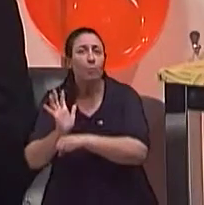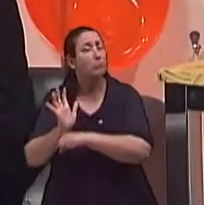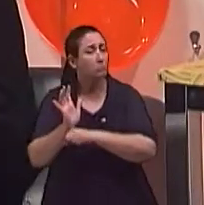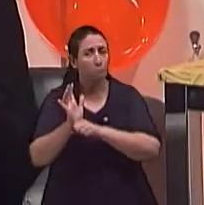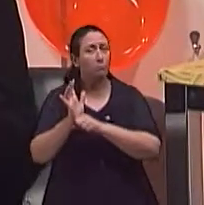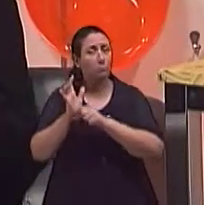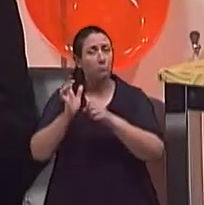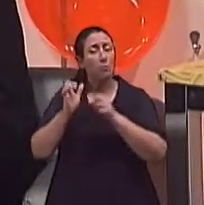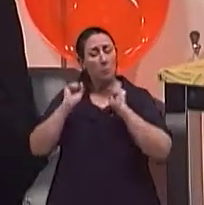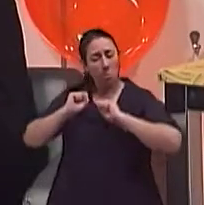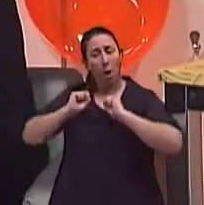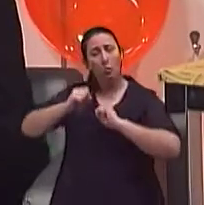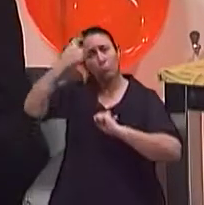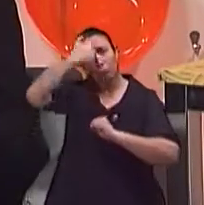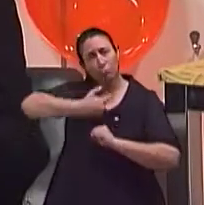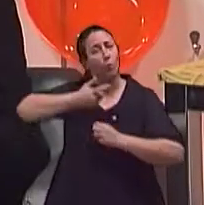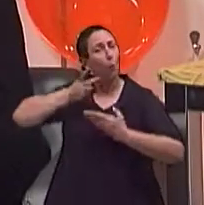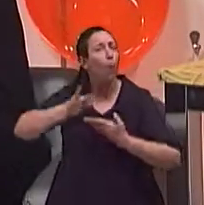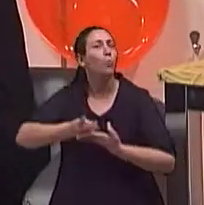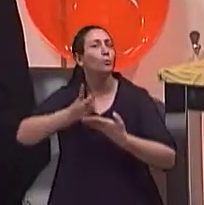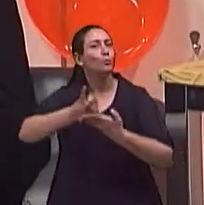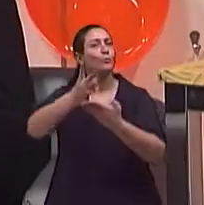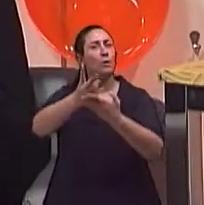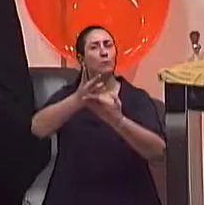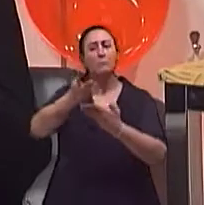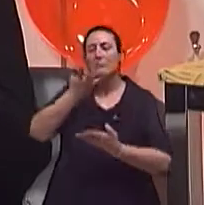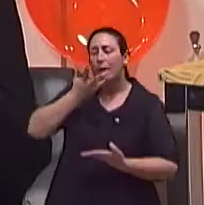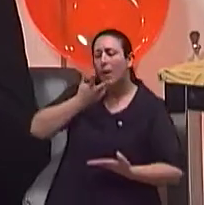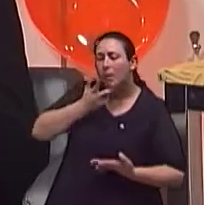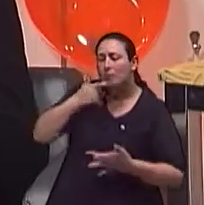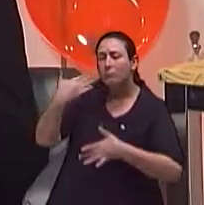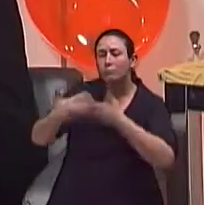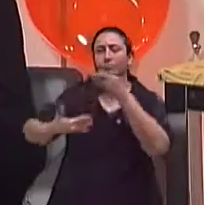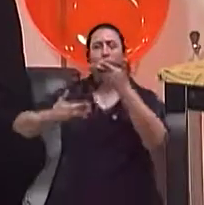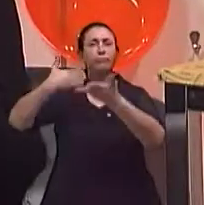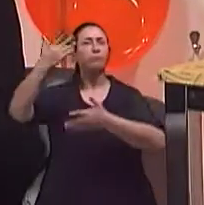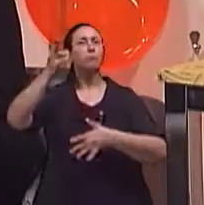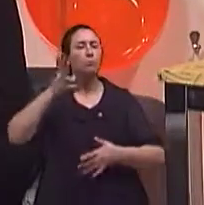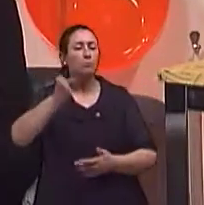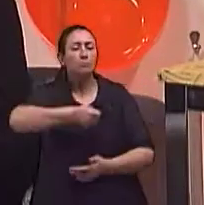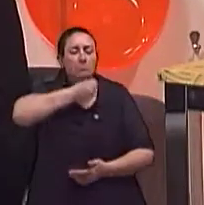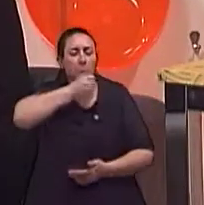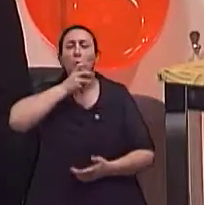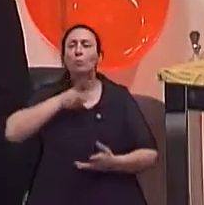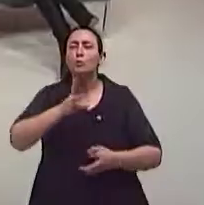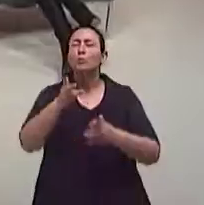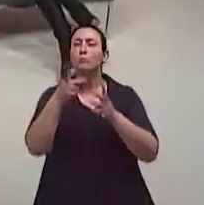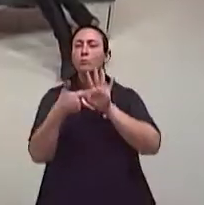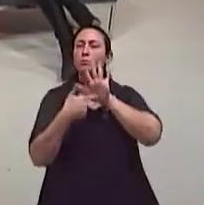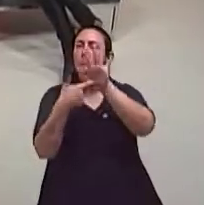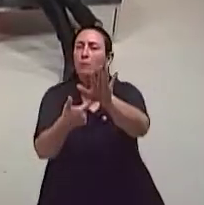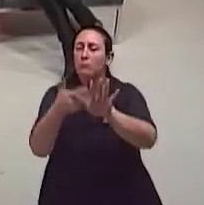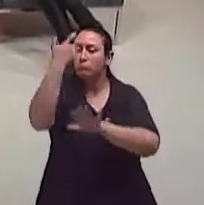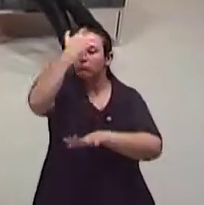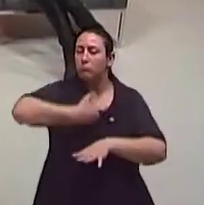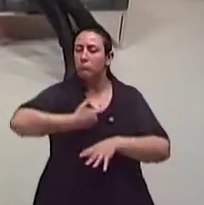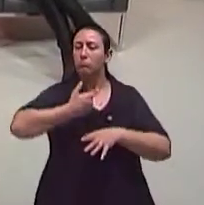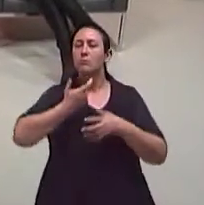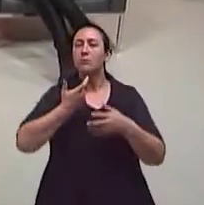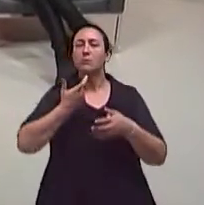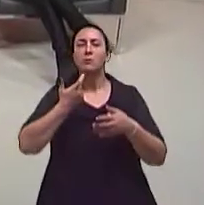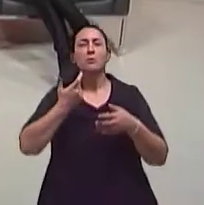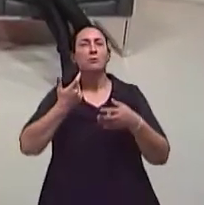ela consiga explorar o seu talento, ela consiga dar vazão à sua sensibilidade. Então, claro, eu